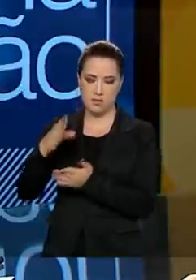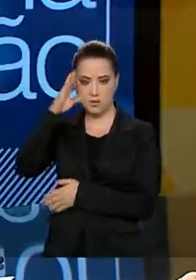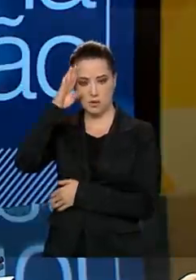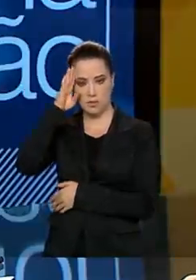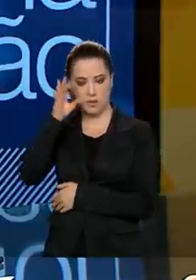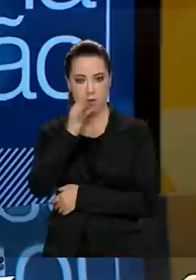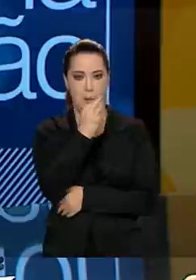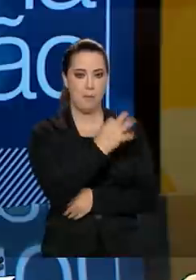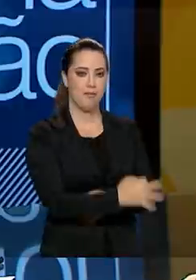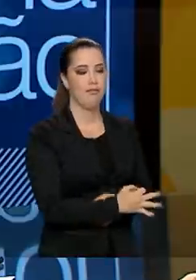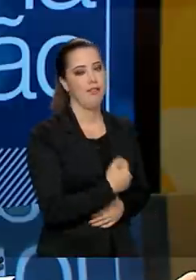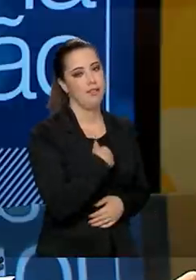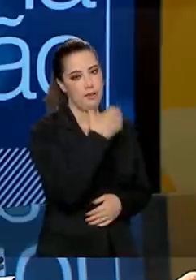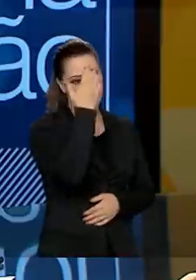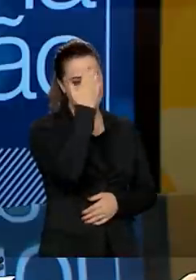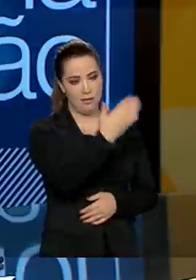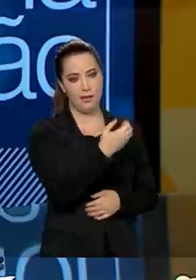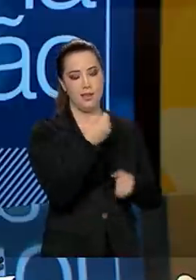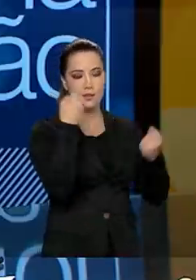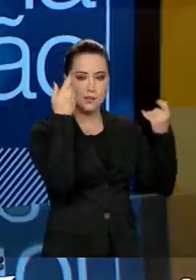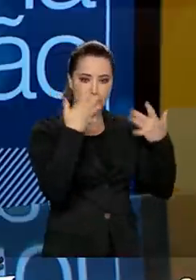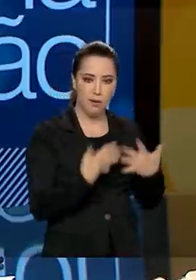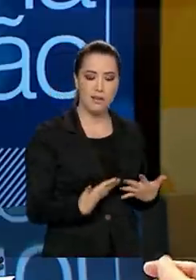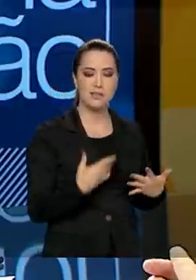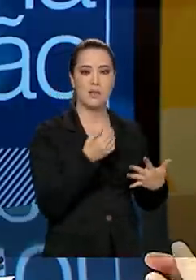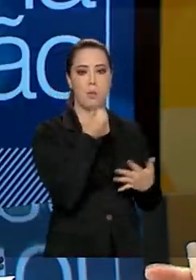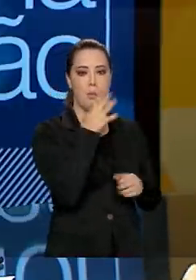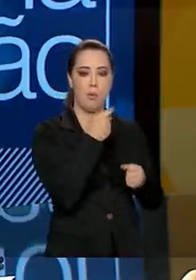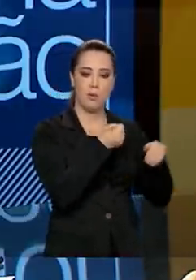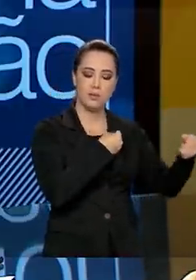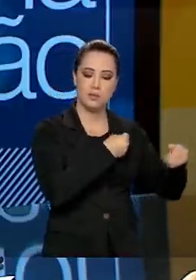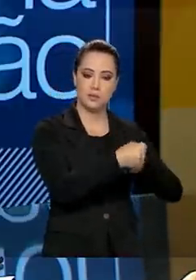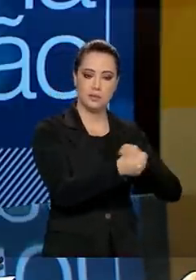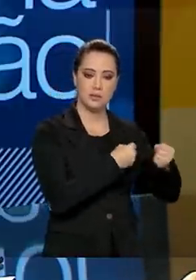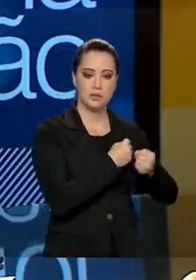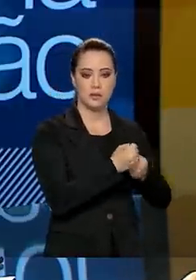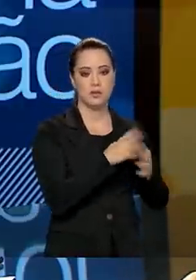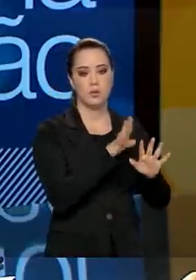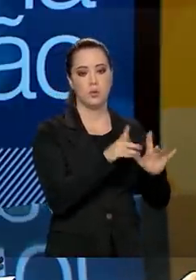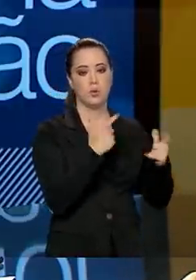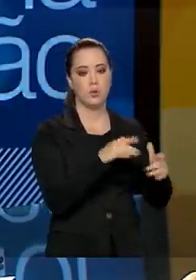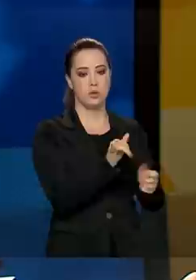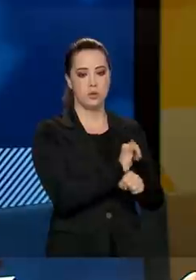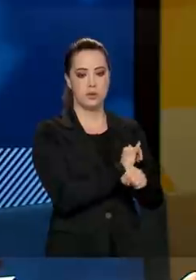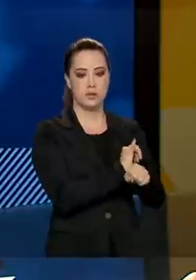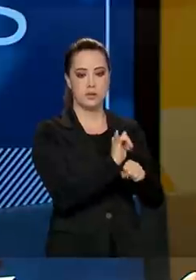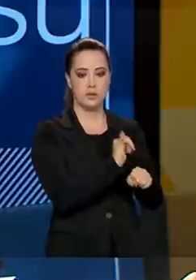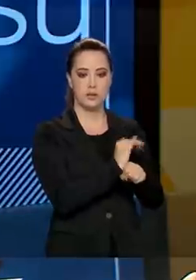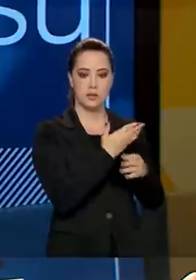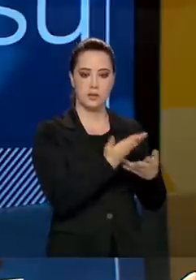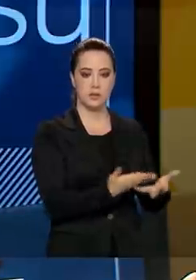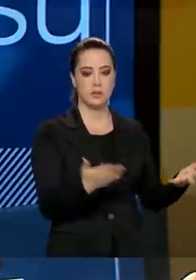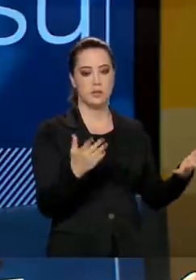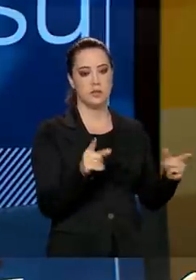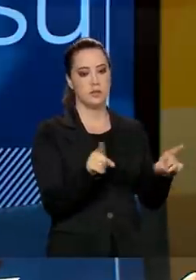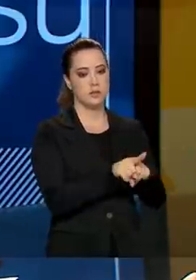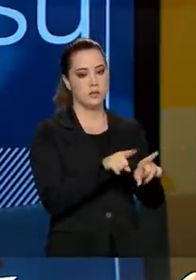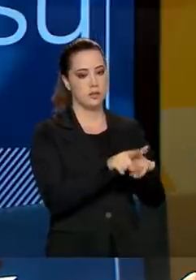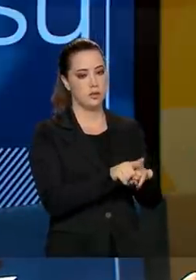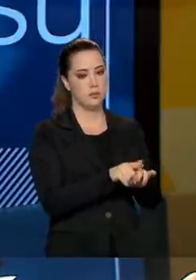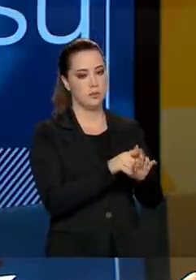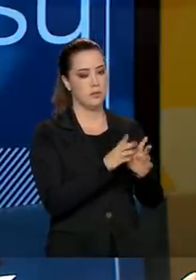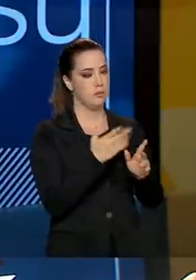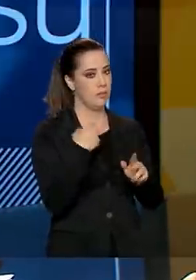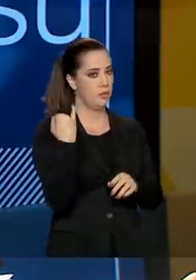secretário. Muito obrigado pelos esclarecimentos. Foi muito boa a entrevista. Uma área estratégica como essa, que também é uma área de